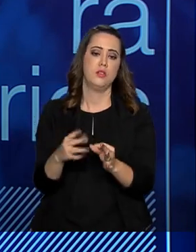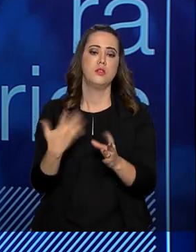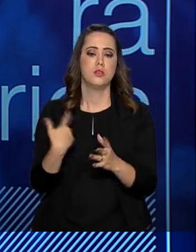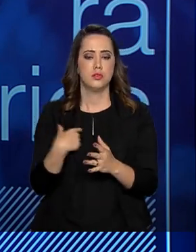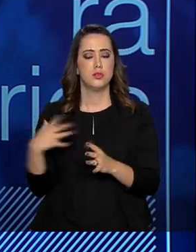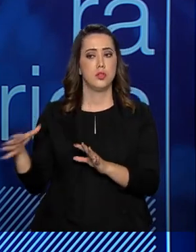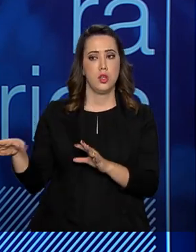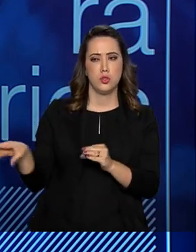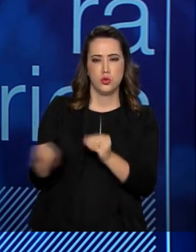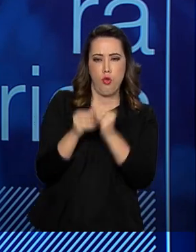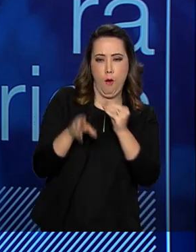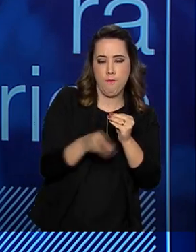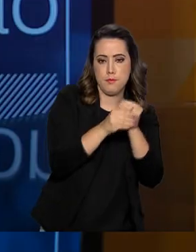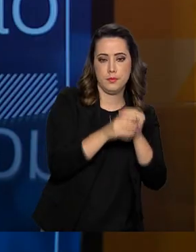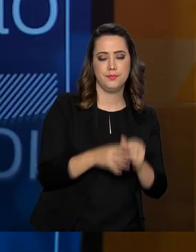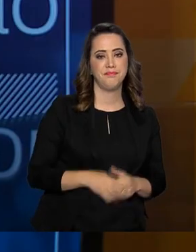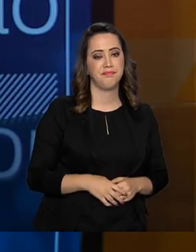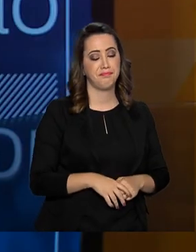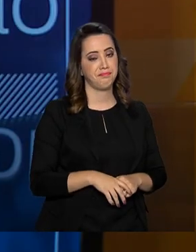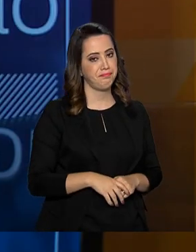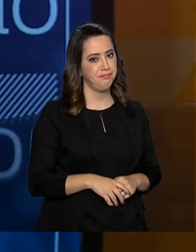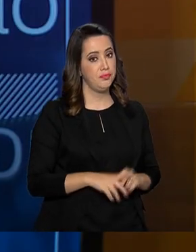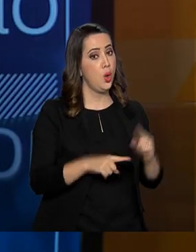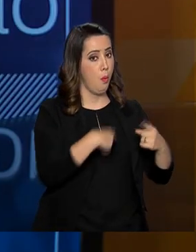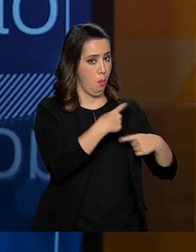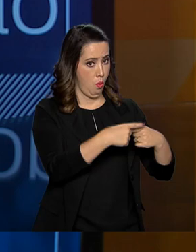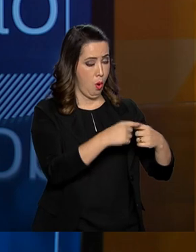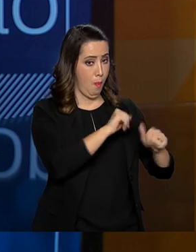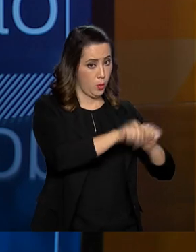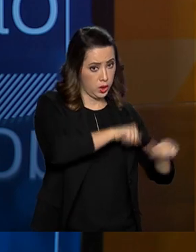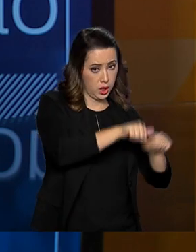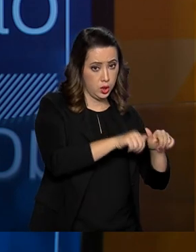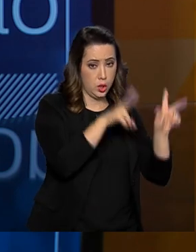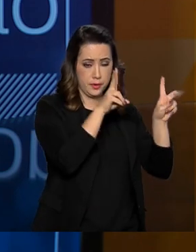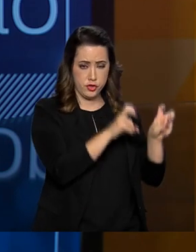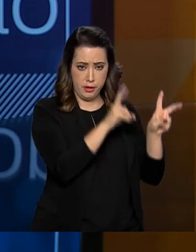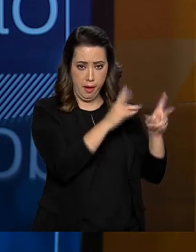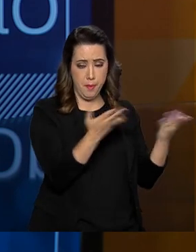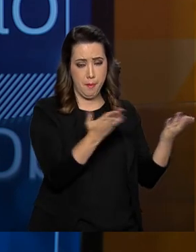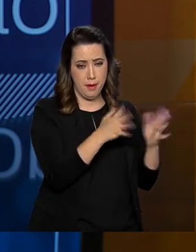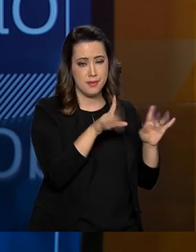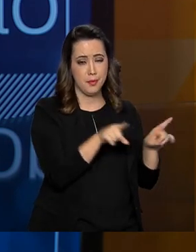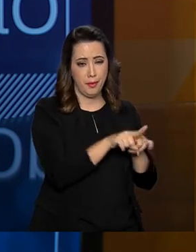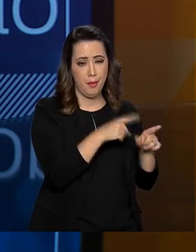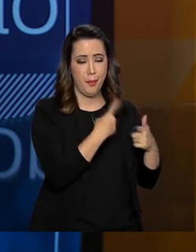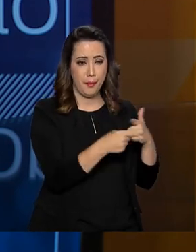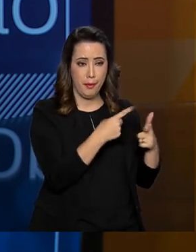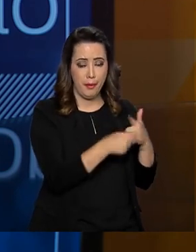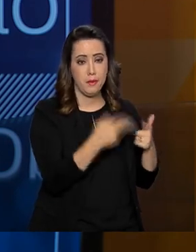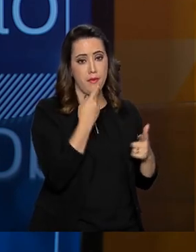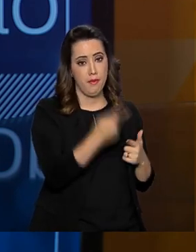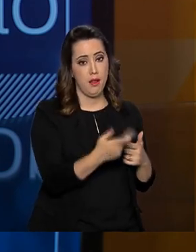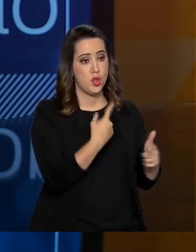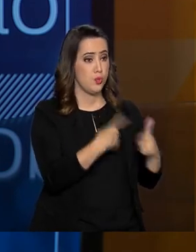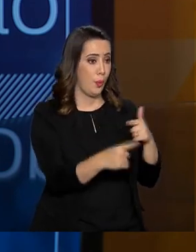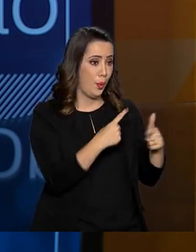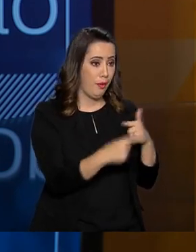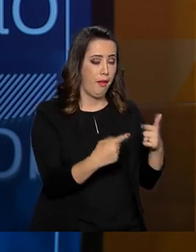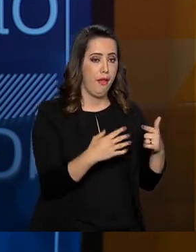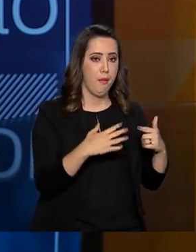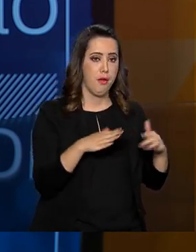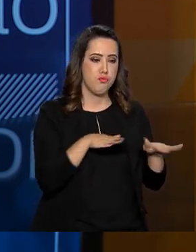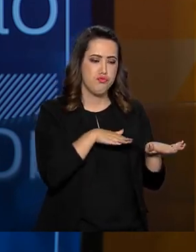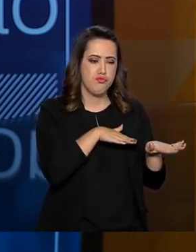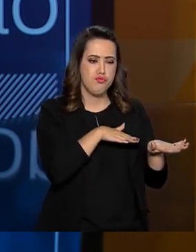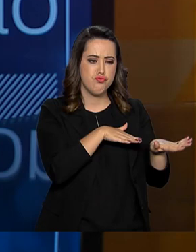sendo incorporadas. Mudando agora de questão, mas também tratando de um assunto complexo, a questão de acidentes e mortes no